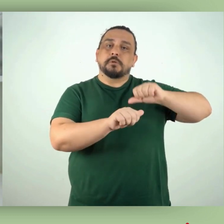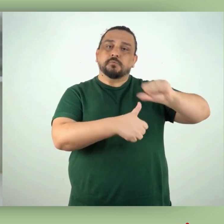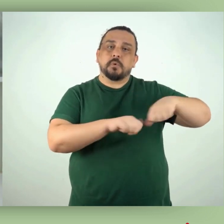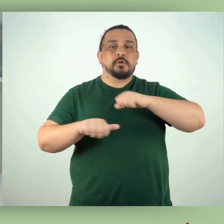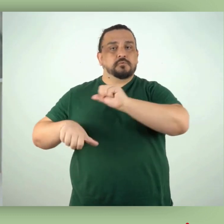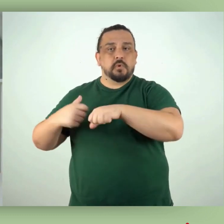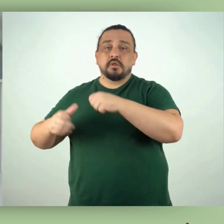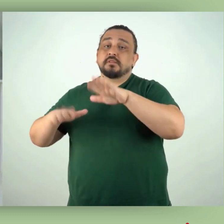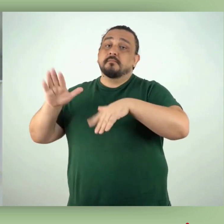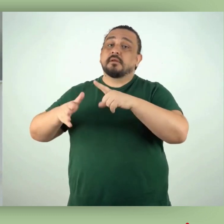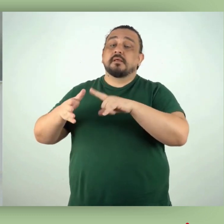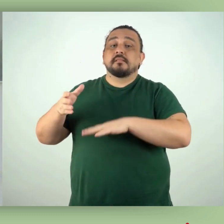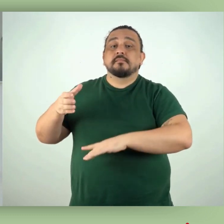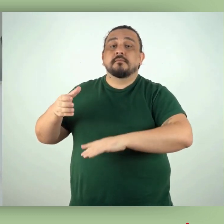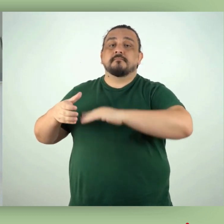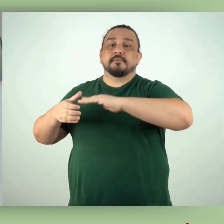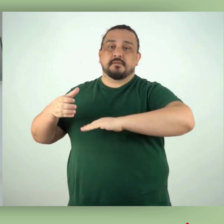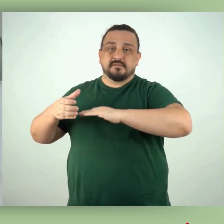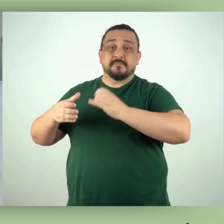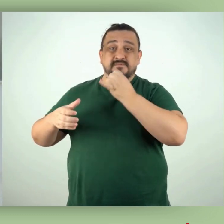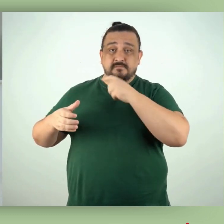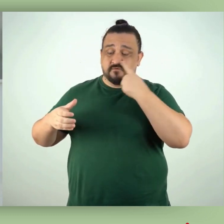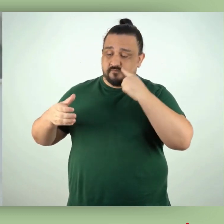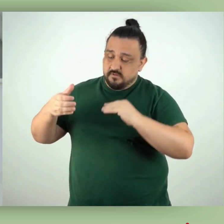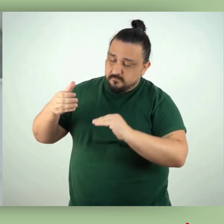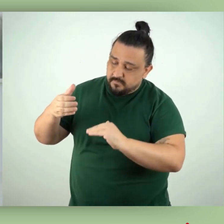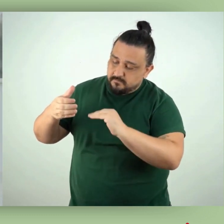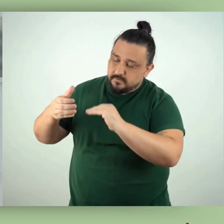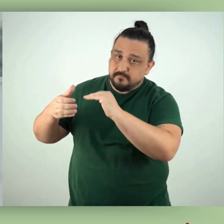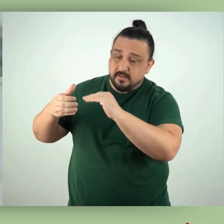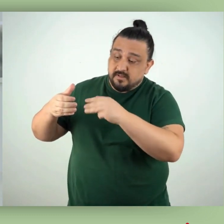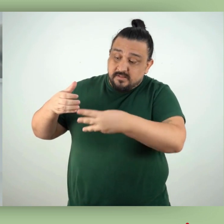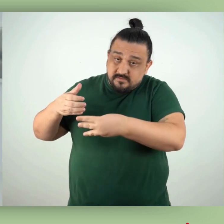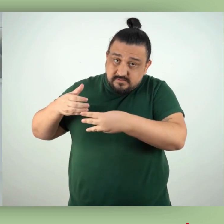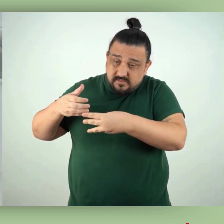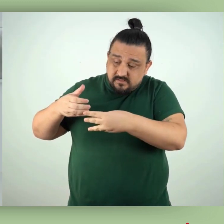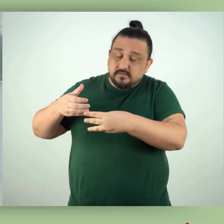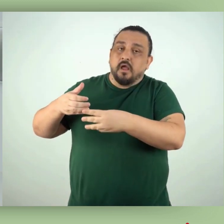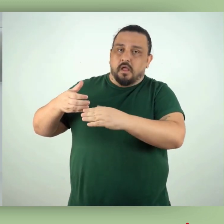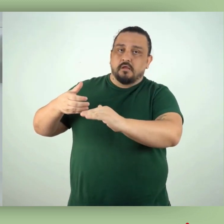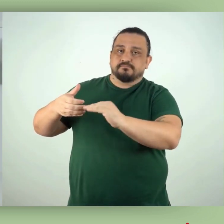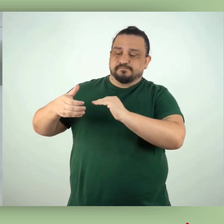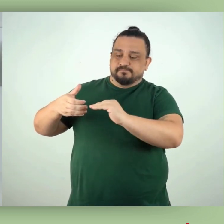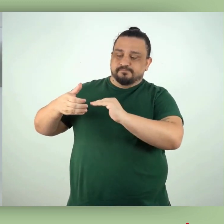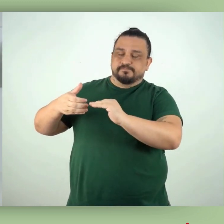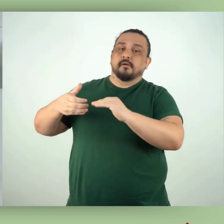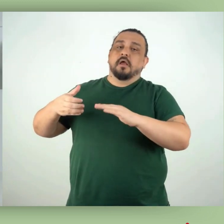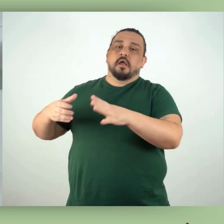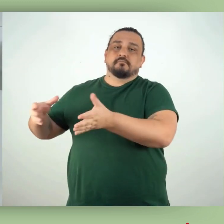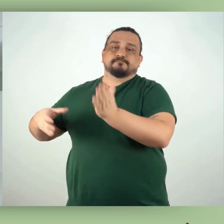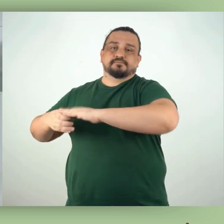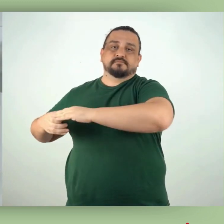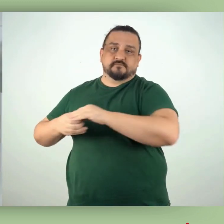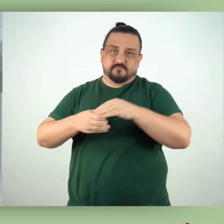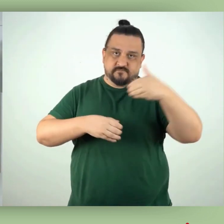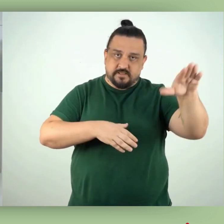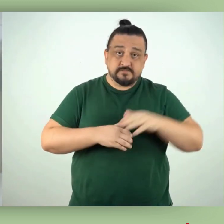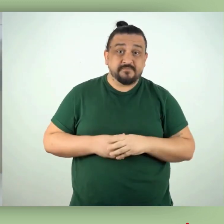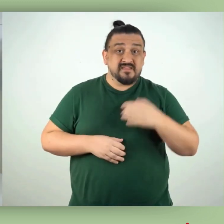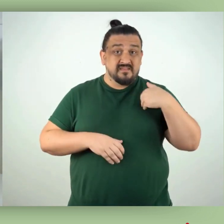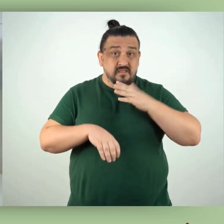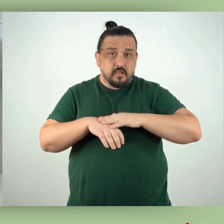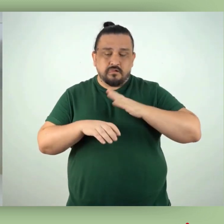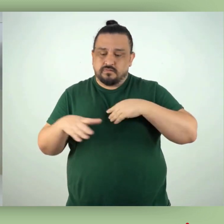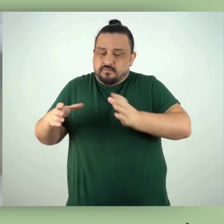substituídos de acordo com a demanda ou quando o nível de preenchimento atingir três quartos da capacidade. Seu